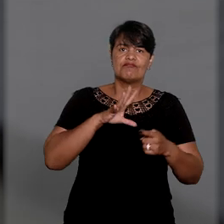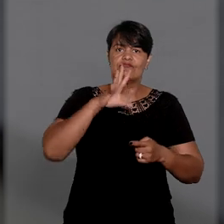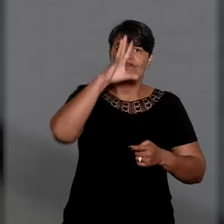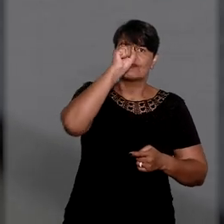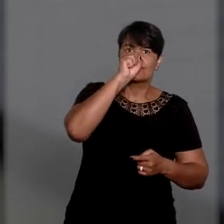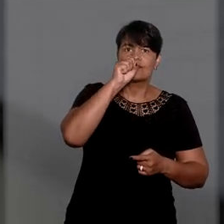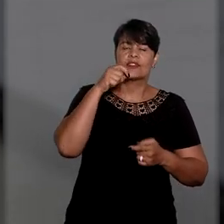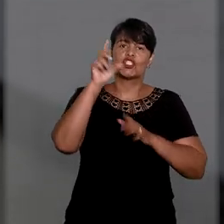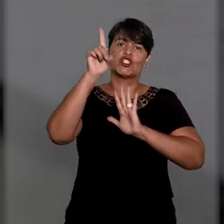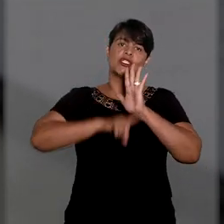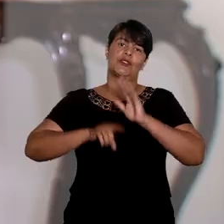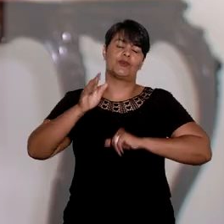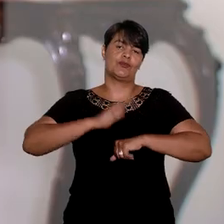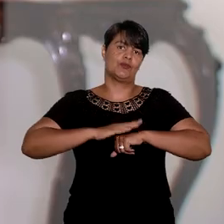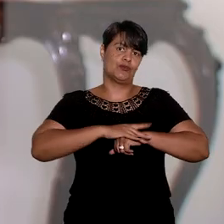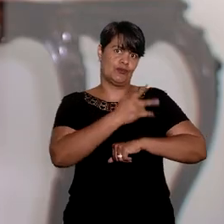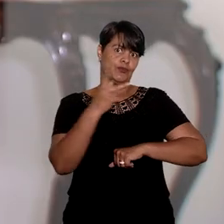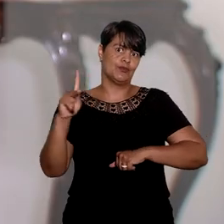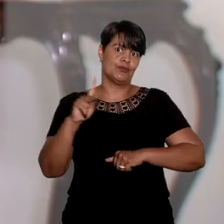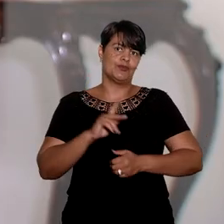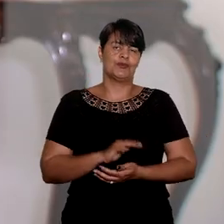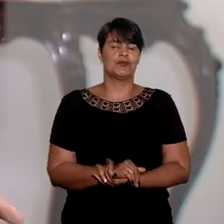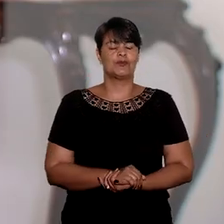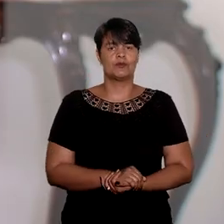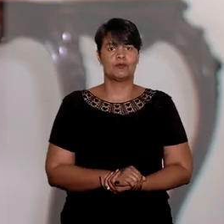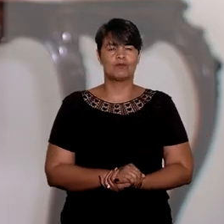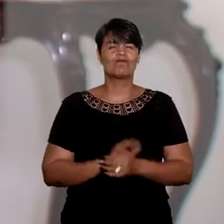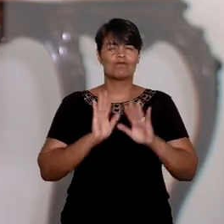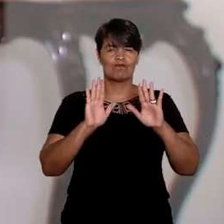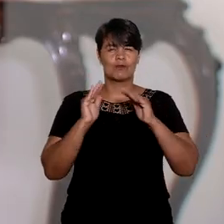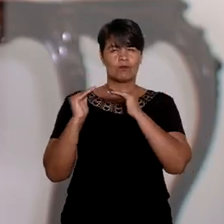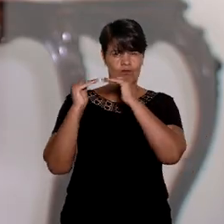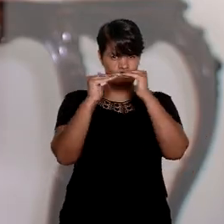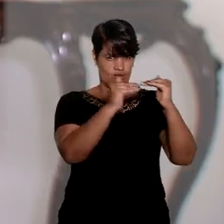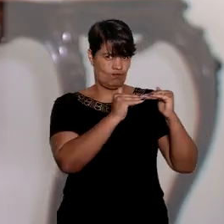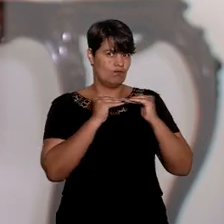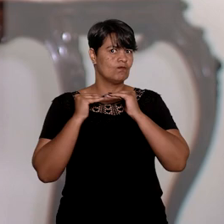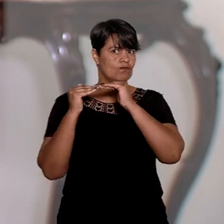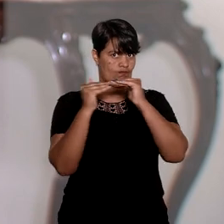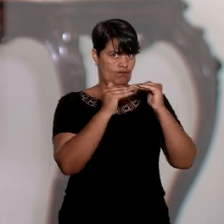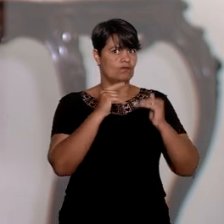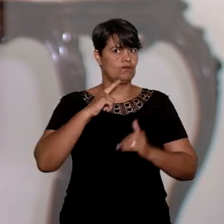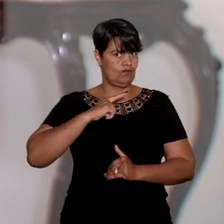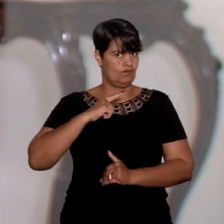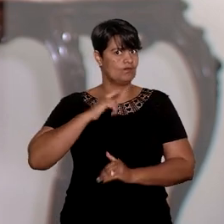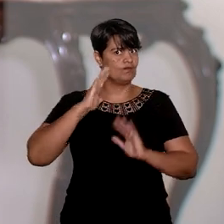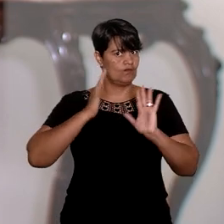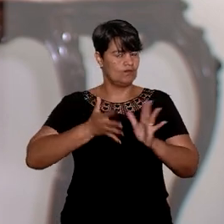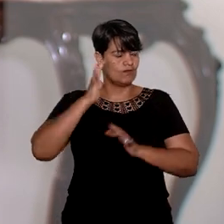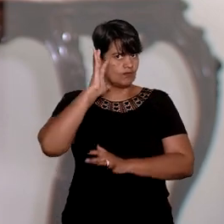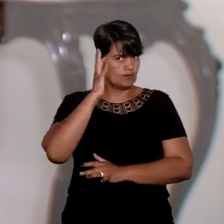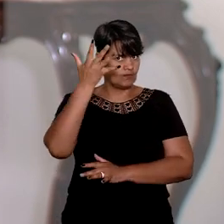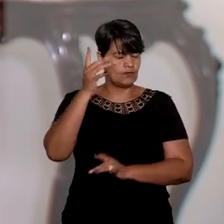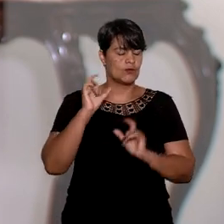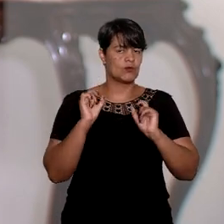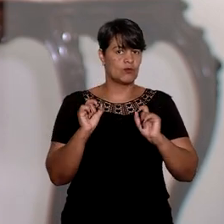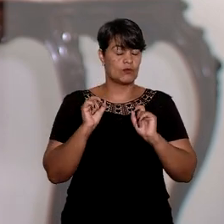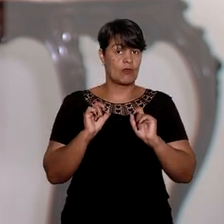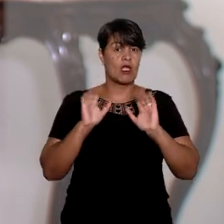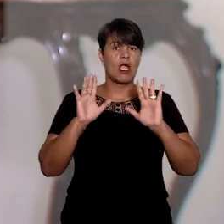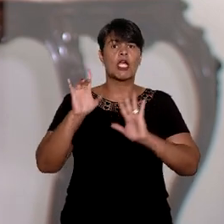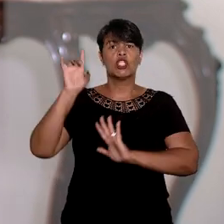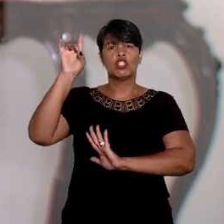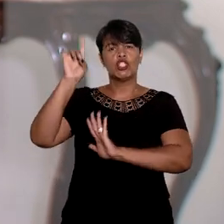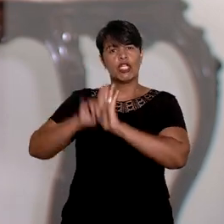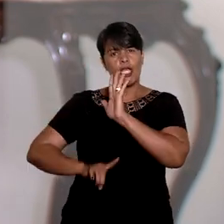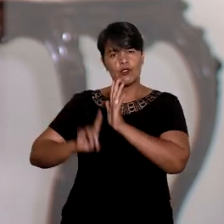líquido e certo. Há uma consolidação de entendimento no âmbito jurídico de que direito líquido e